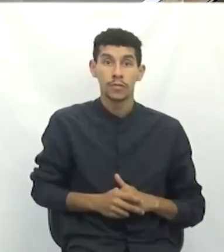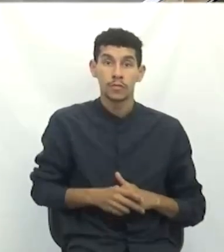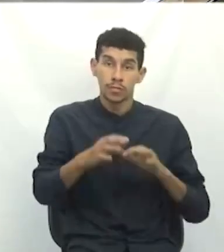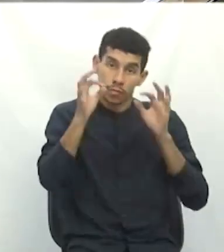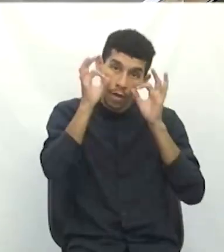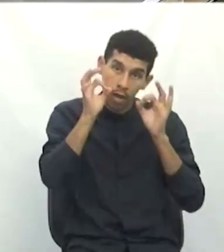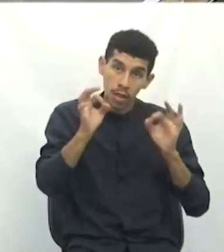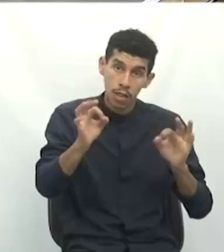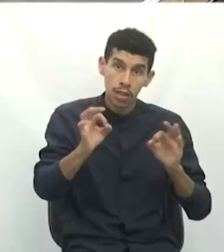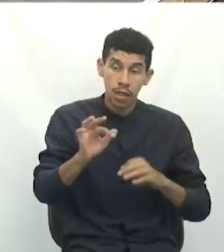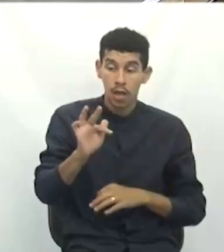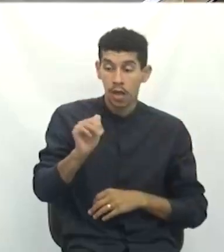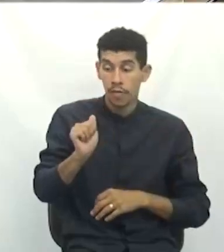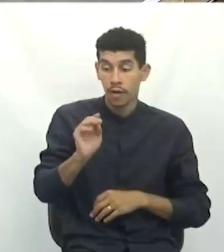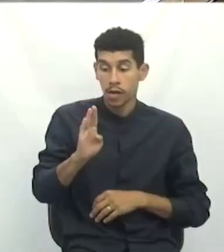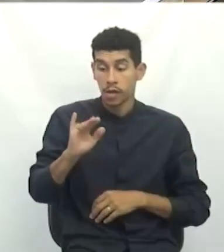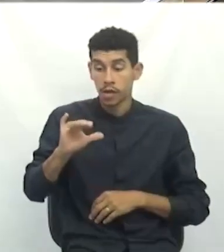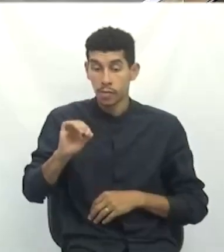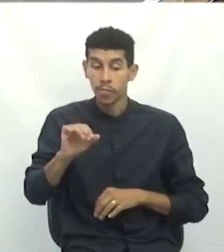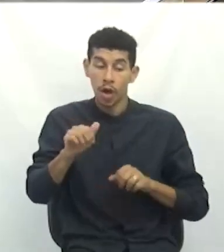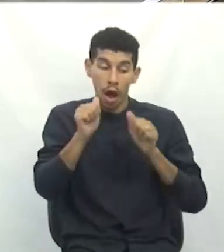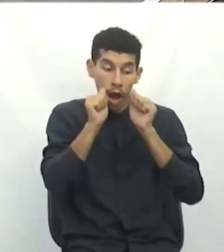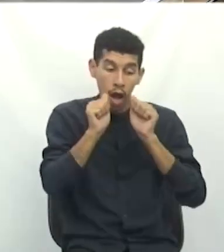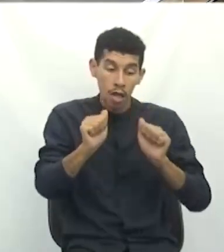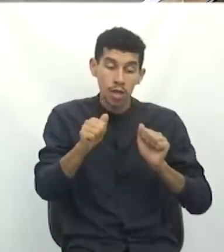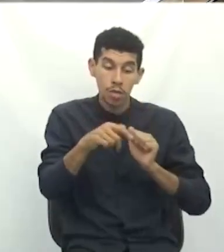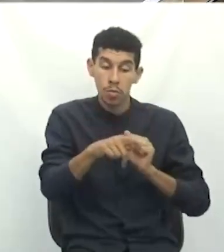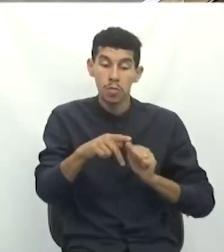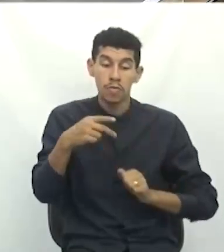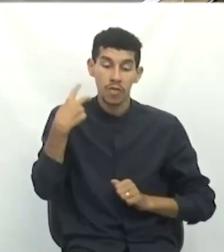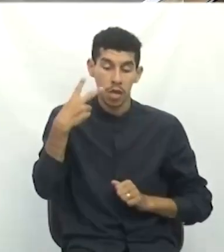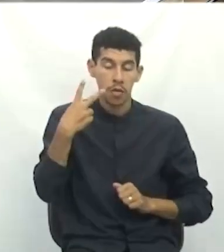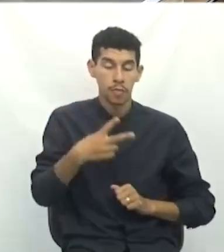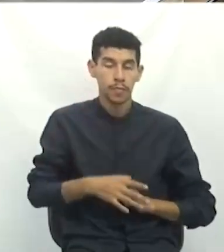Atenciosamente, Fábio Leal, assessor parlamentar.